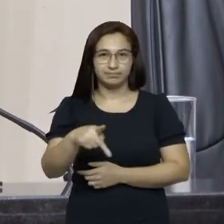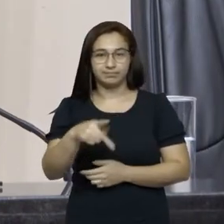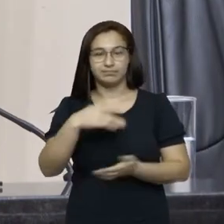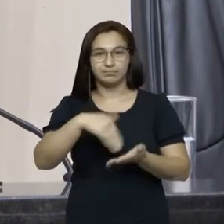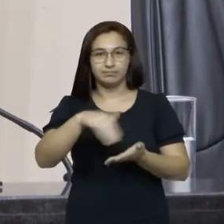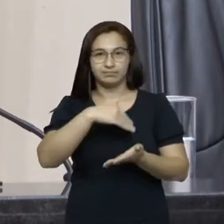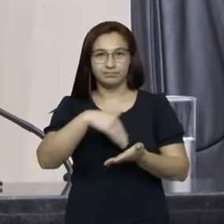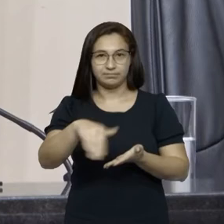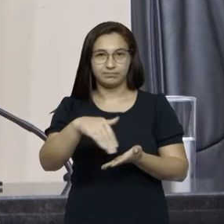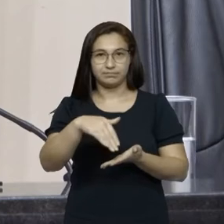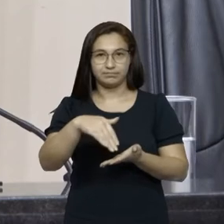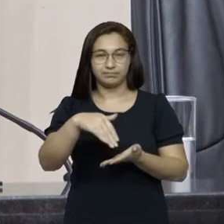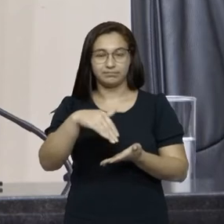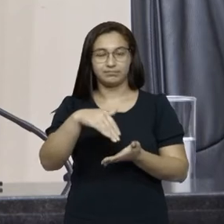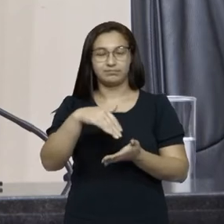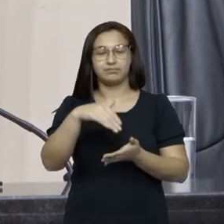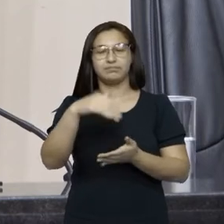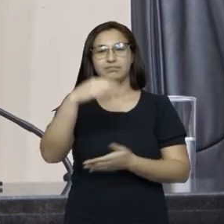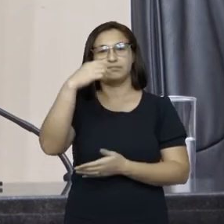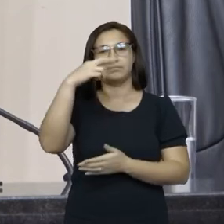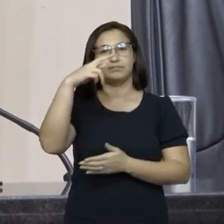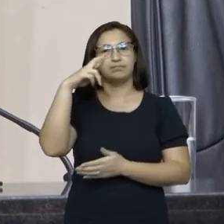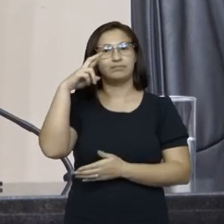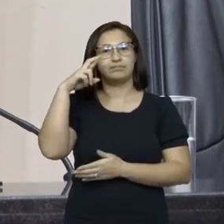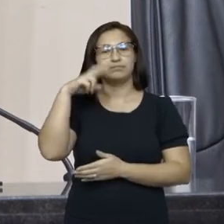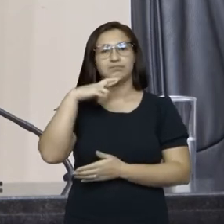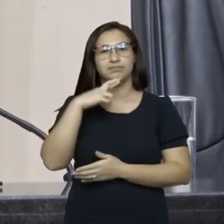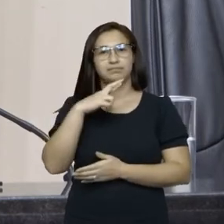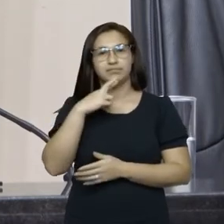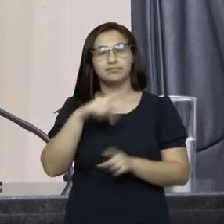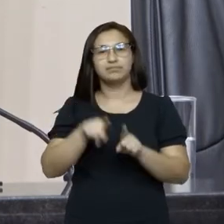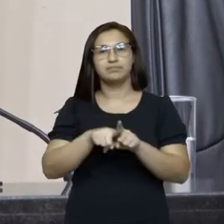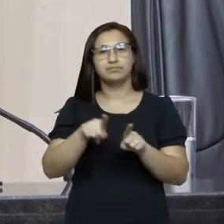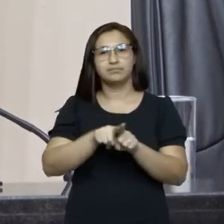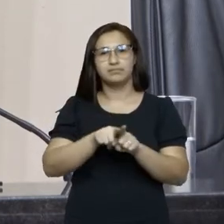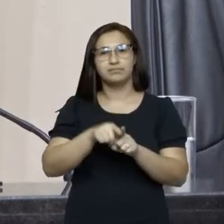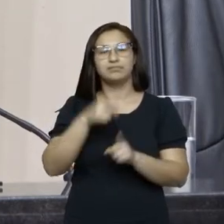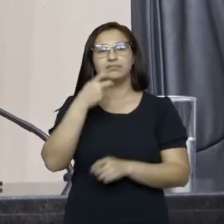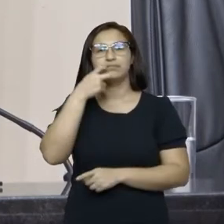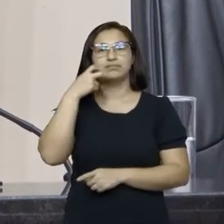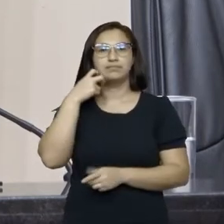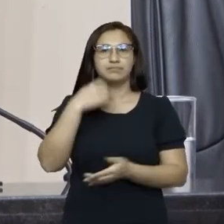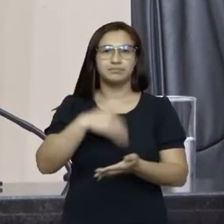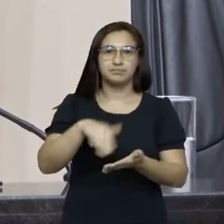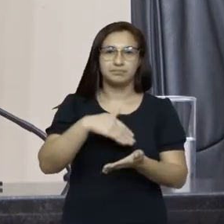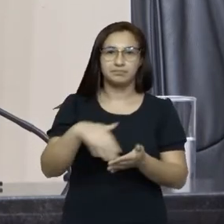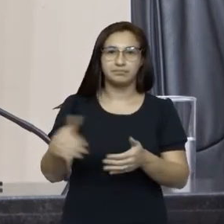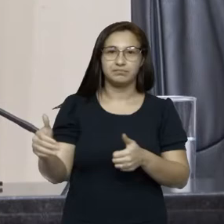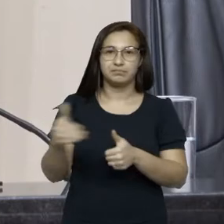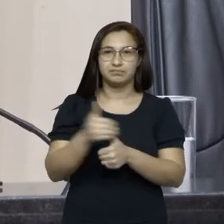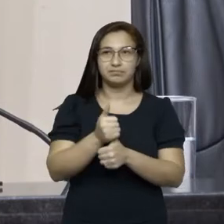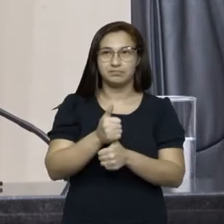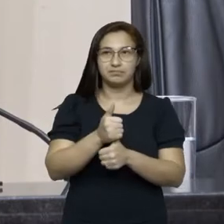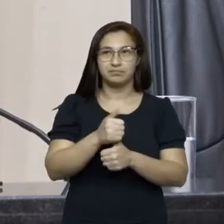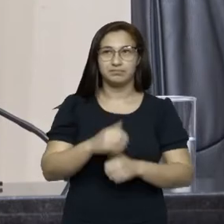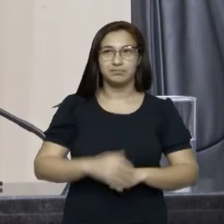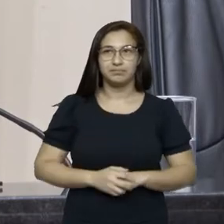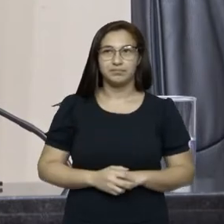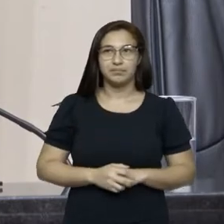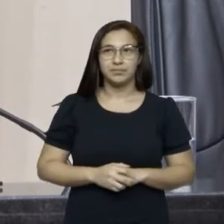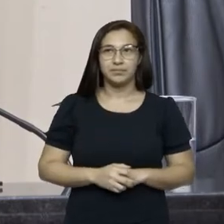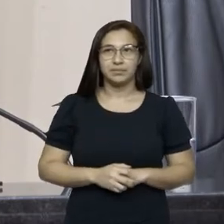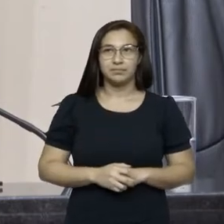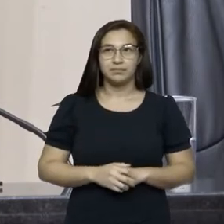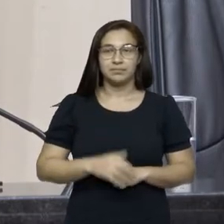secretarias, deputado Rodrigo Minouto e Luiz Fernando Vampiro, secretário ad hoc. Às 10